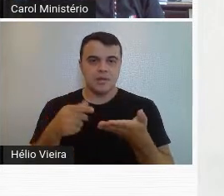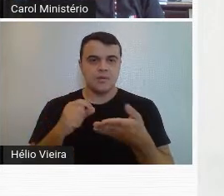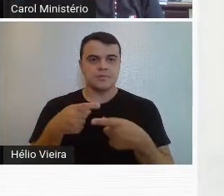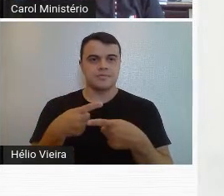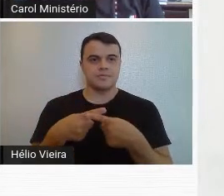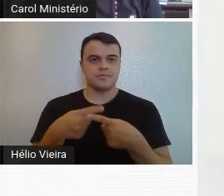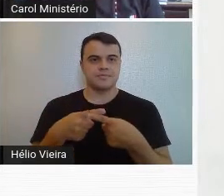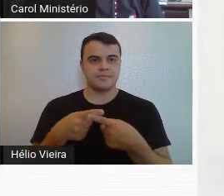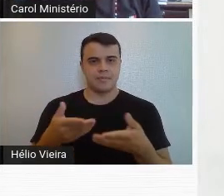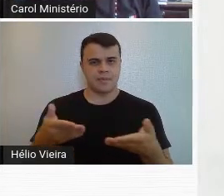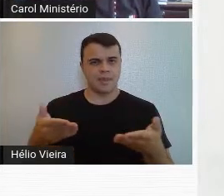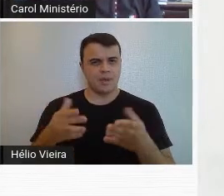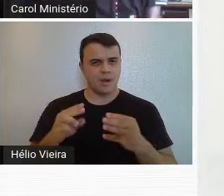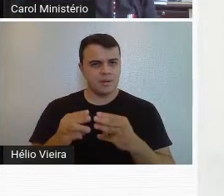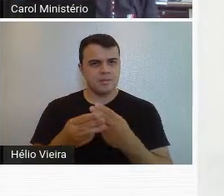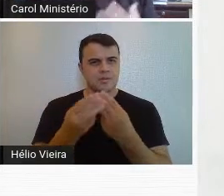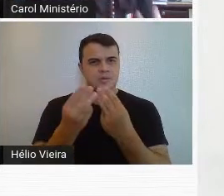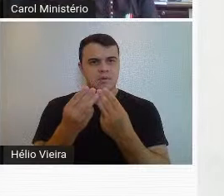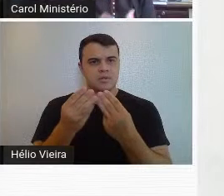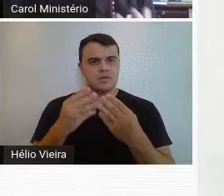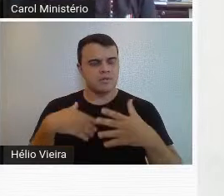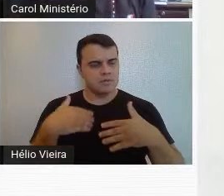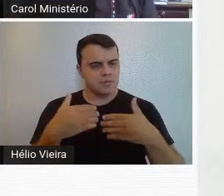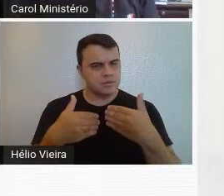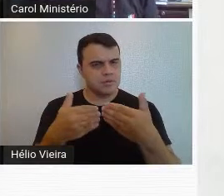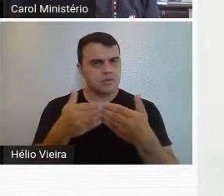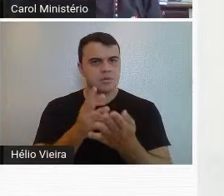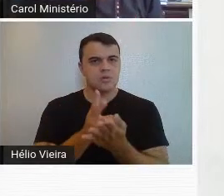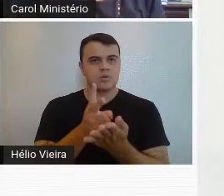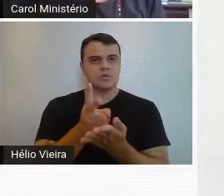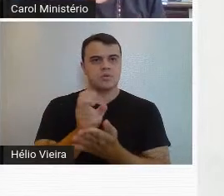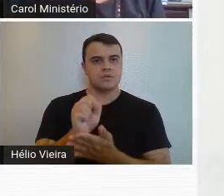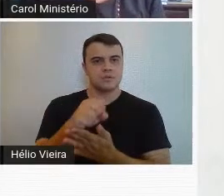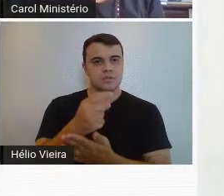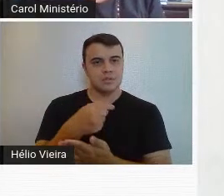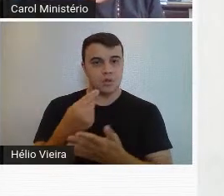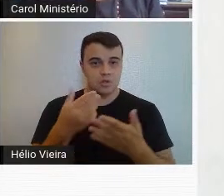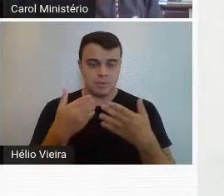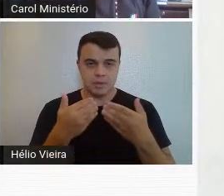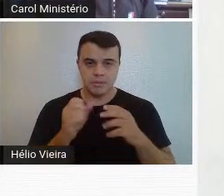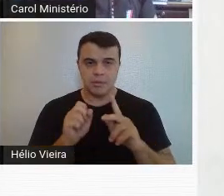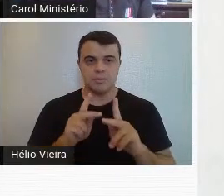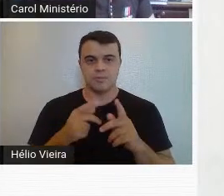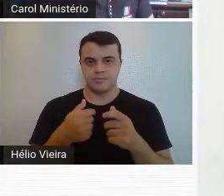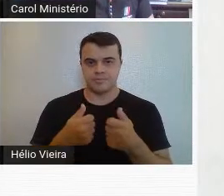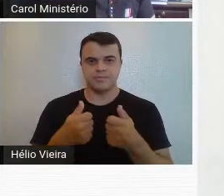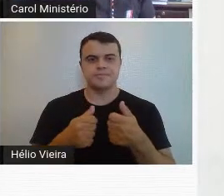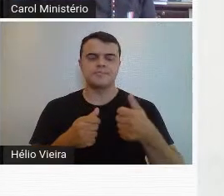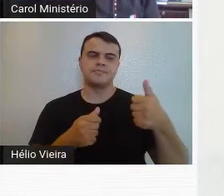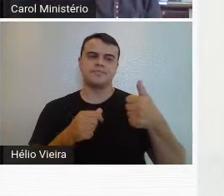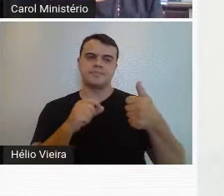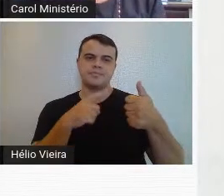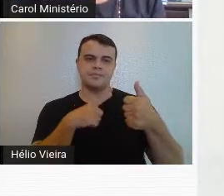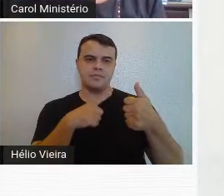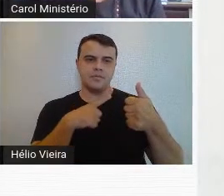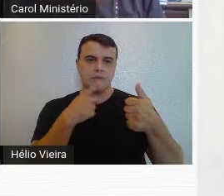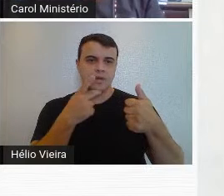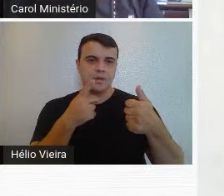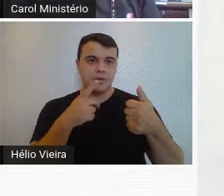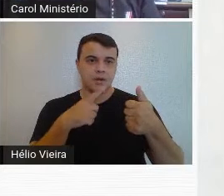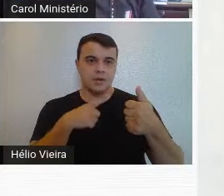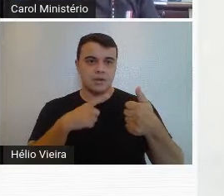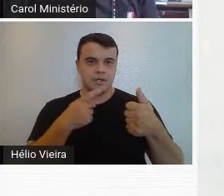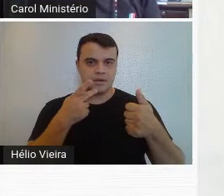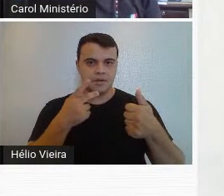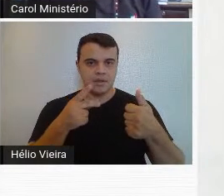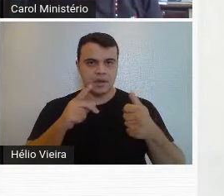Então, esse PowerPoint vai nos conduzir um pouco no nosso bate-papo. Então, primeiro, vamos abrir com a aboteca, a